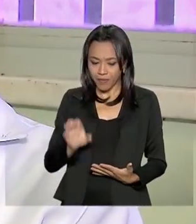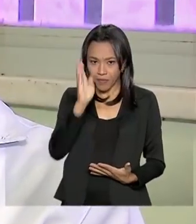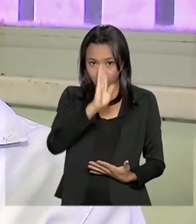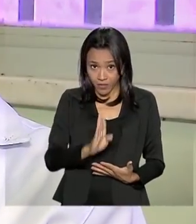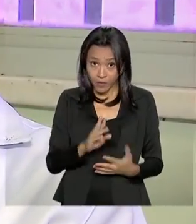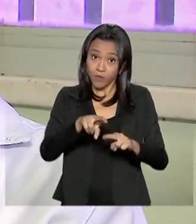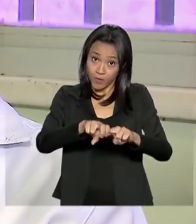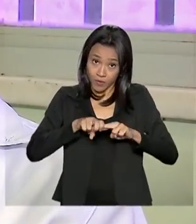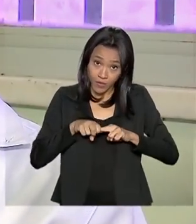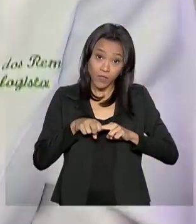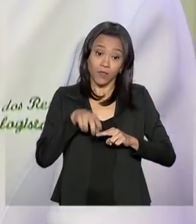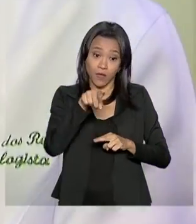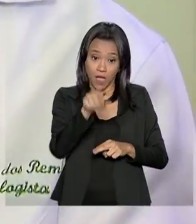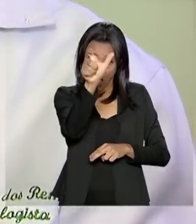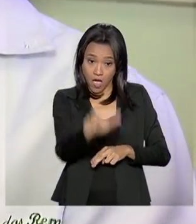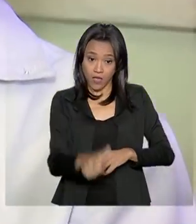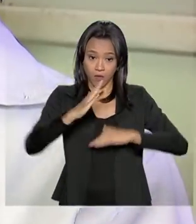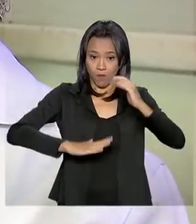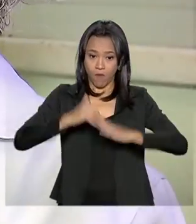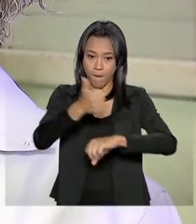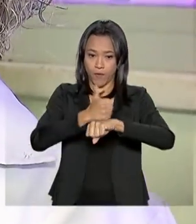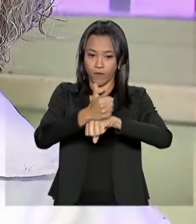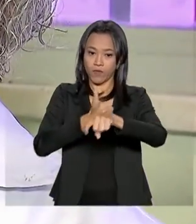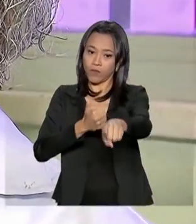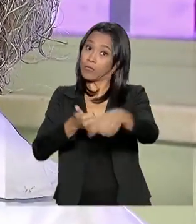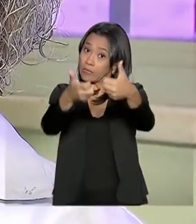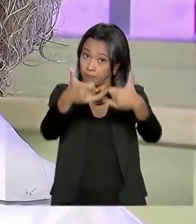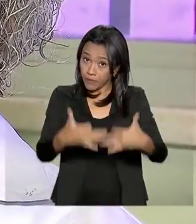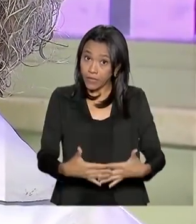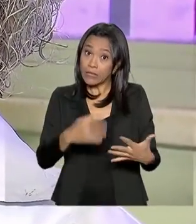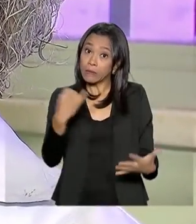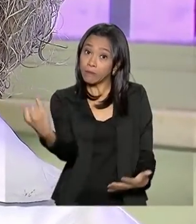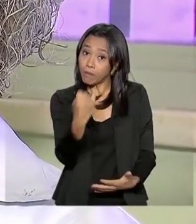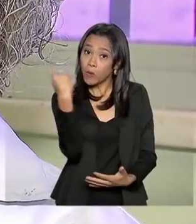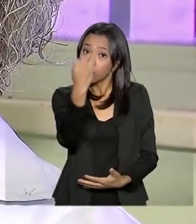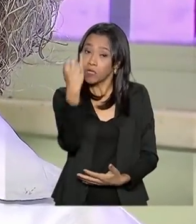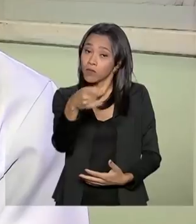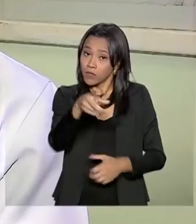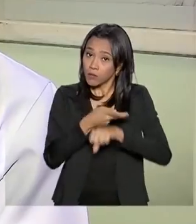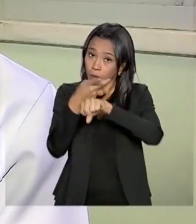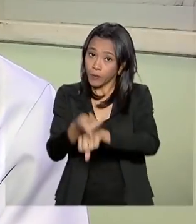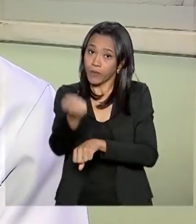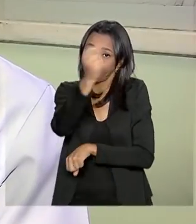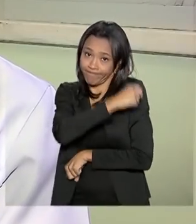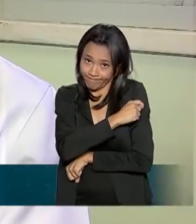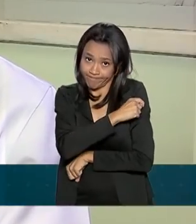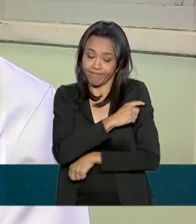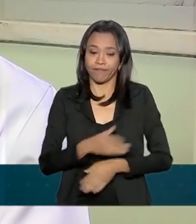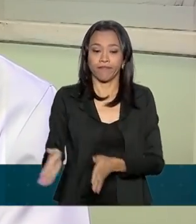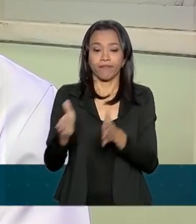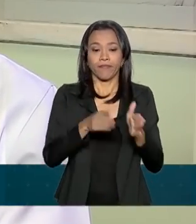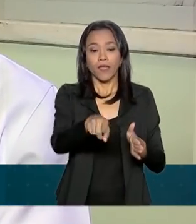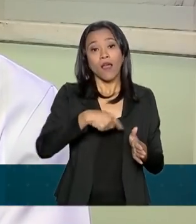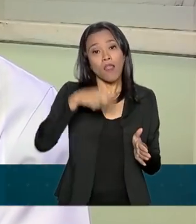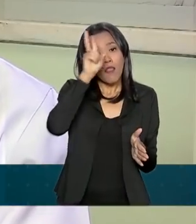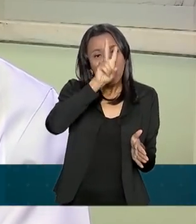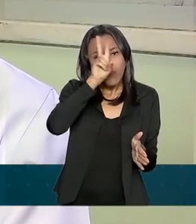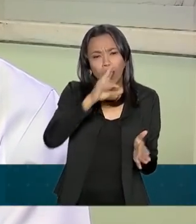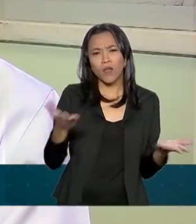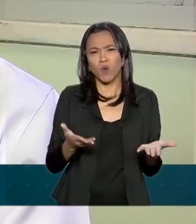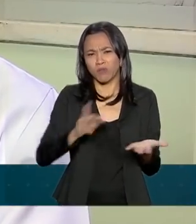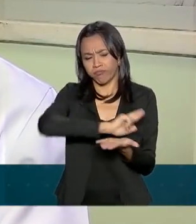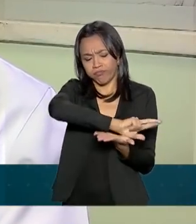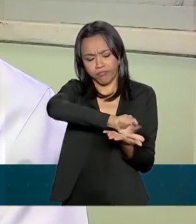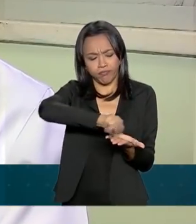Por isso, a especialista alerta para a importância da imunização. Lembrar que hoje nós temos vários